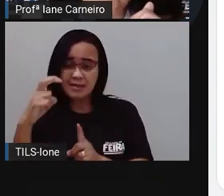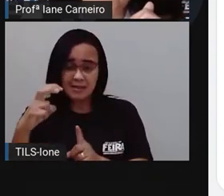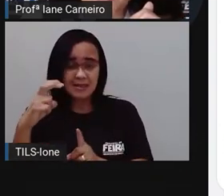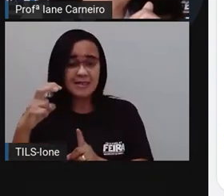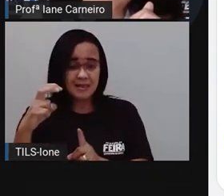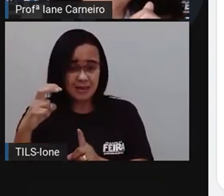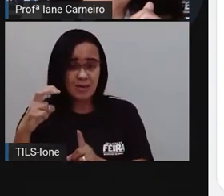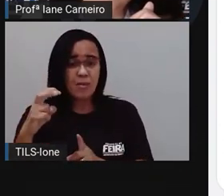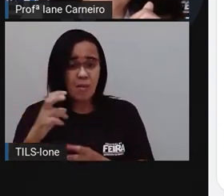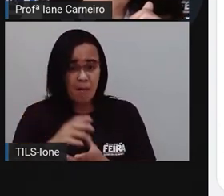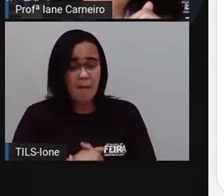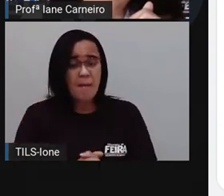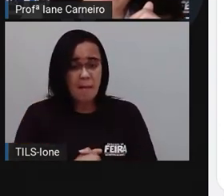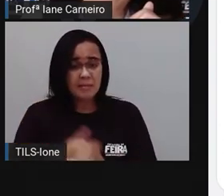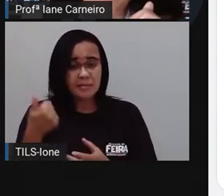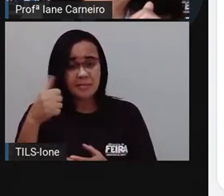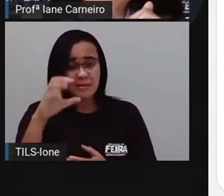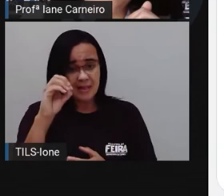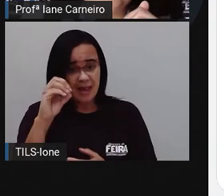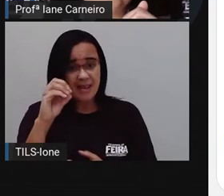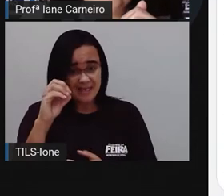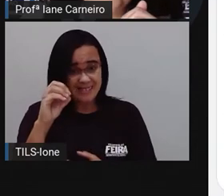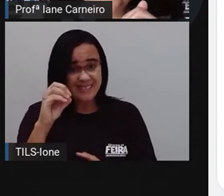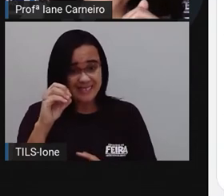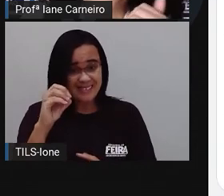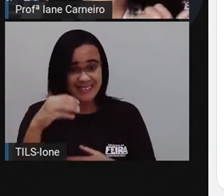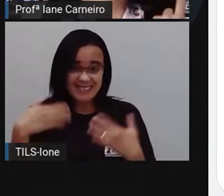Cinco mais cinco é igual a quanto?